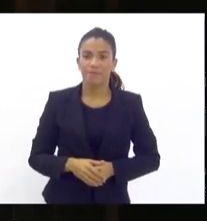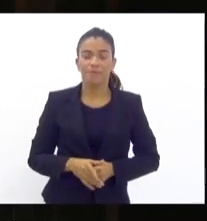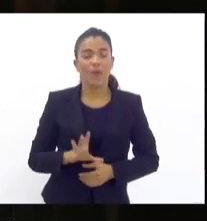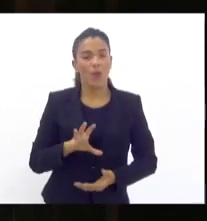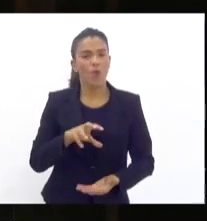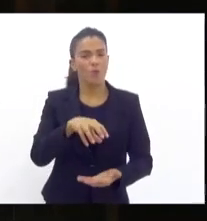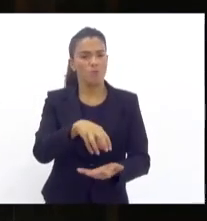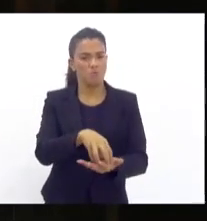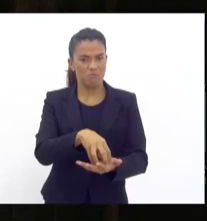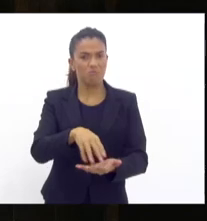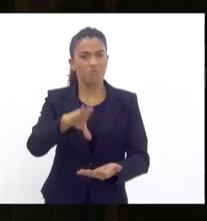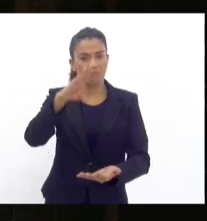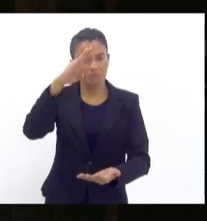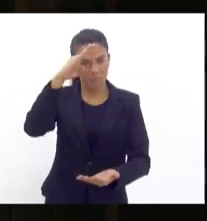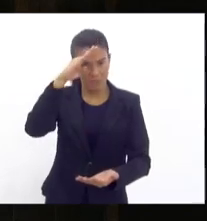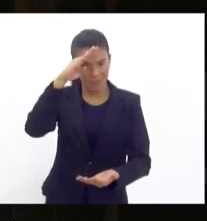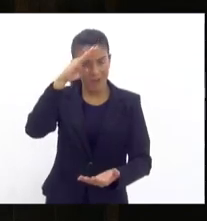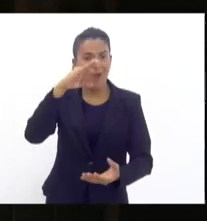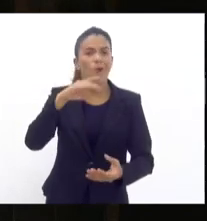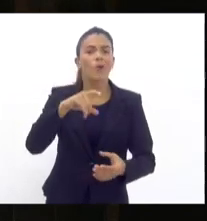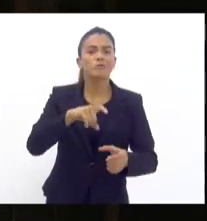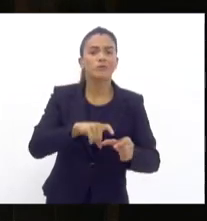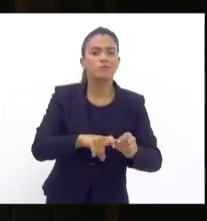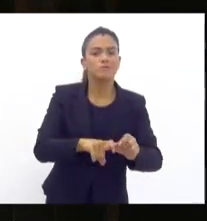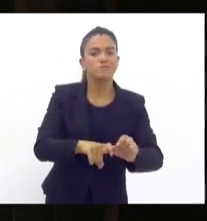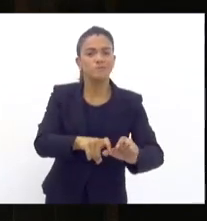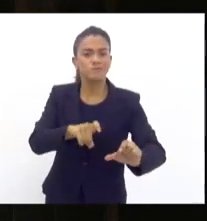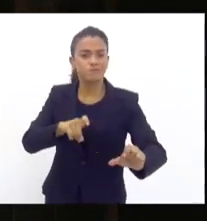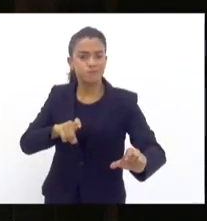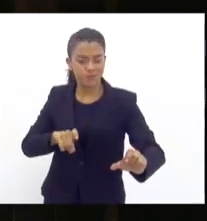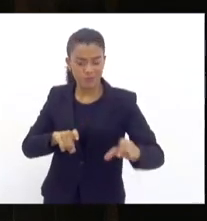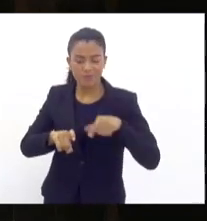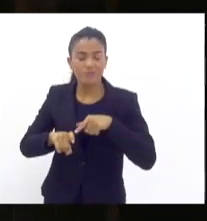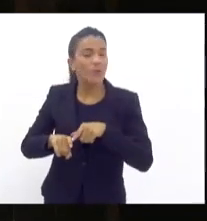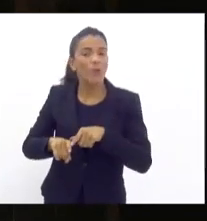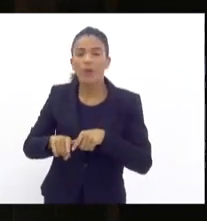conseguimos sair de uma área com pessoas com poder aquisitivo